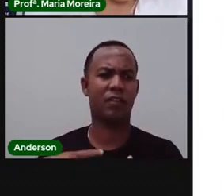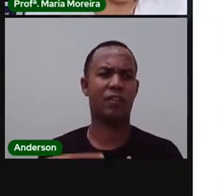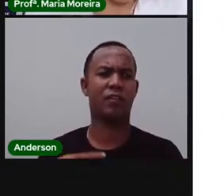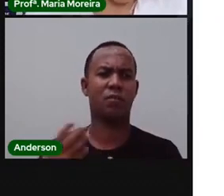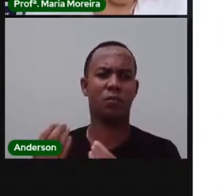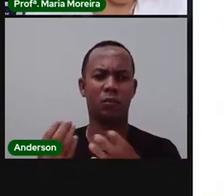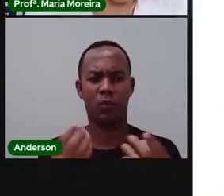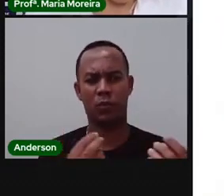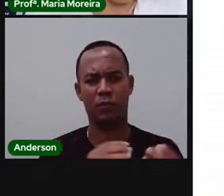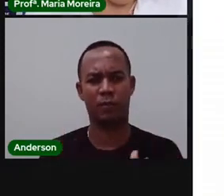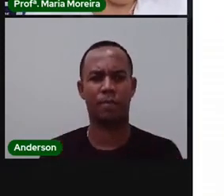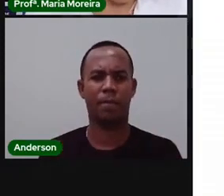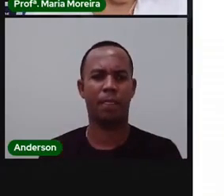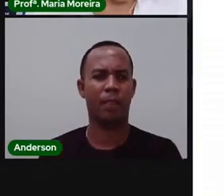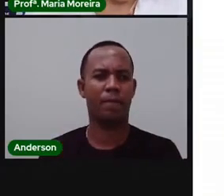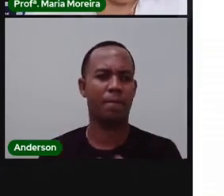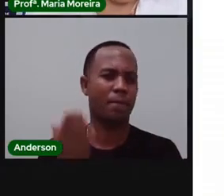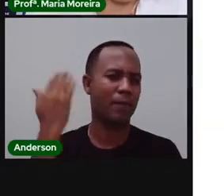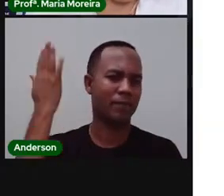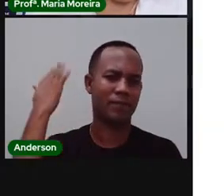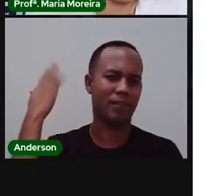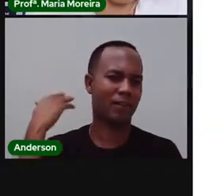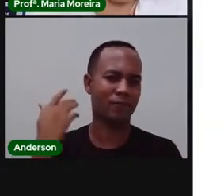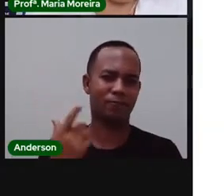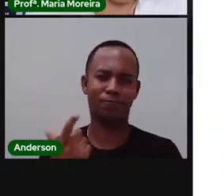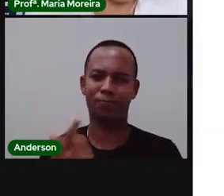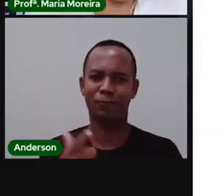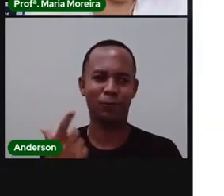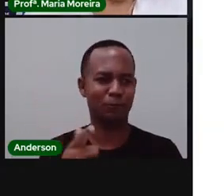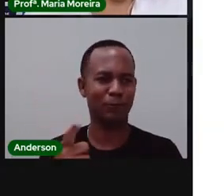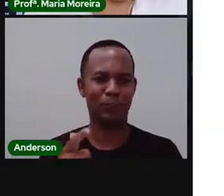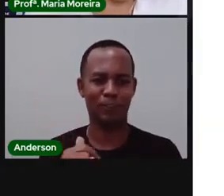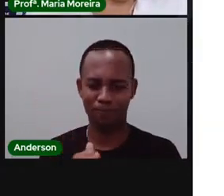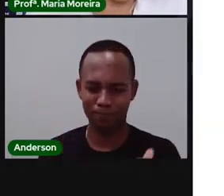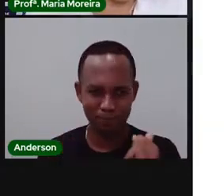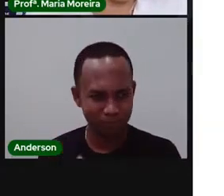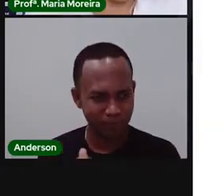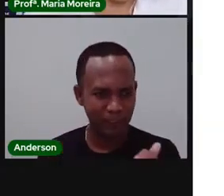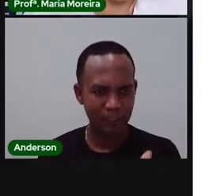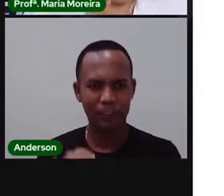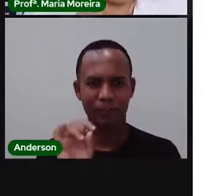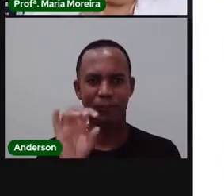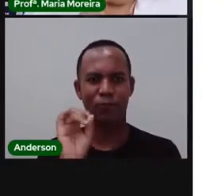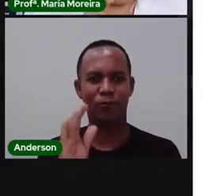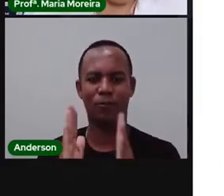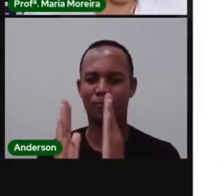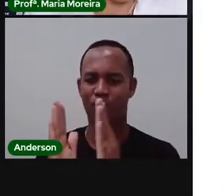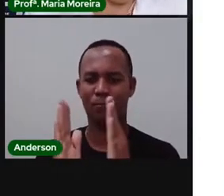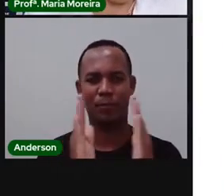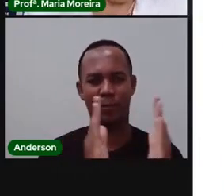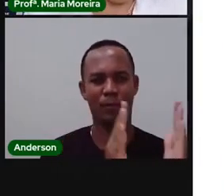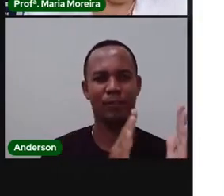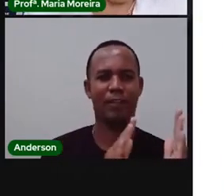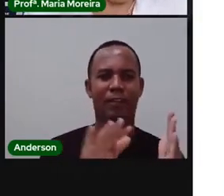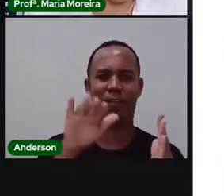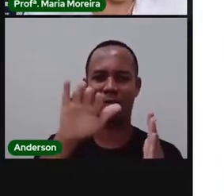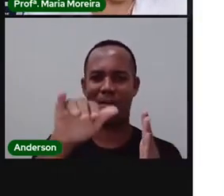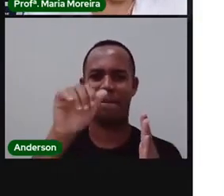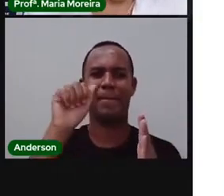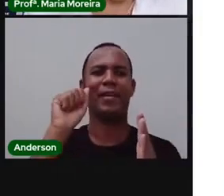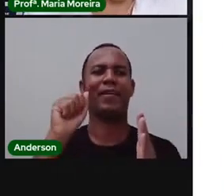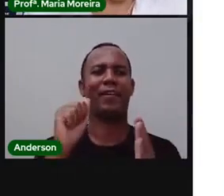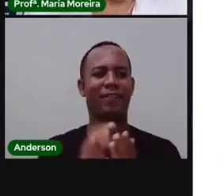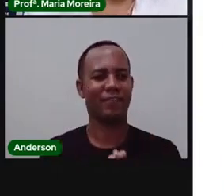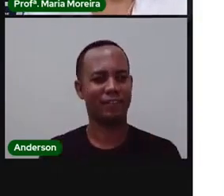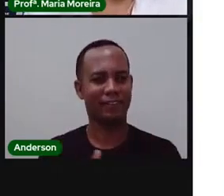pesquisa na biblioteca. Não tinha internet, a PRO pesquisava, né? Na biblioteca. Anderson também, né? O professor